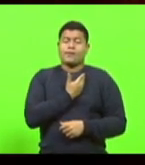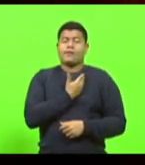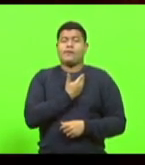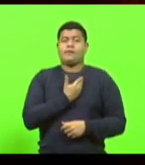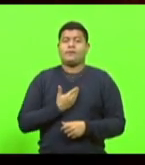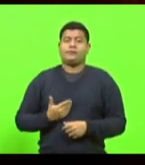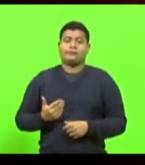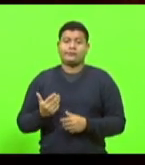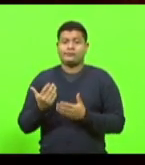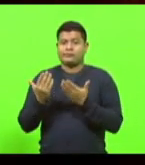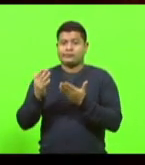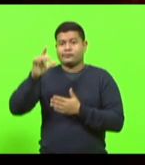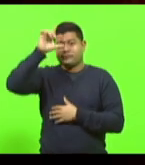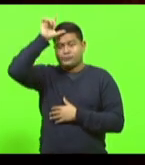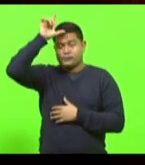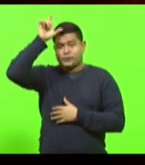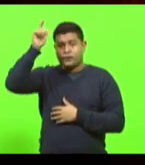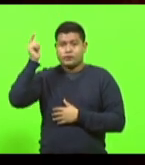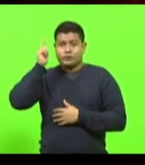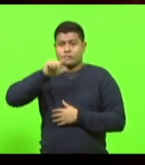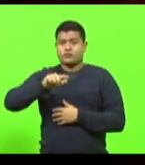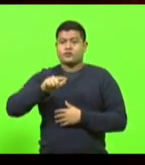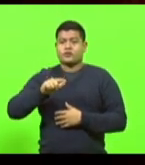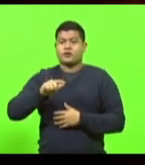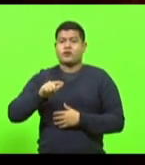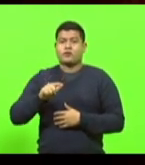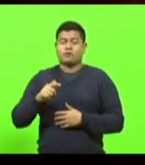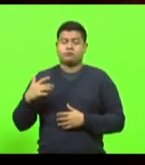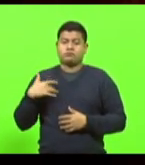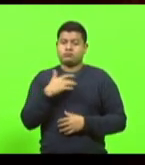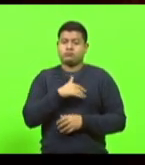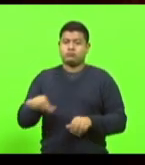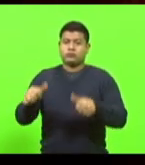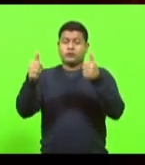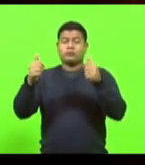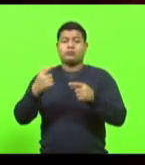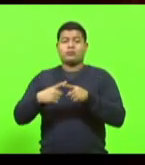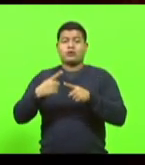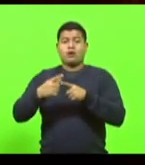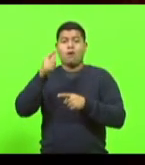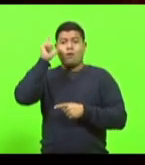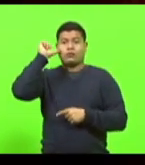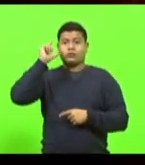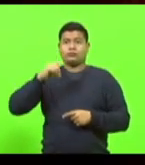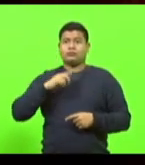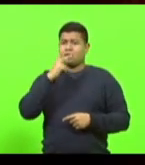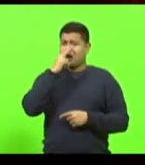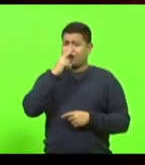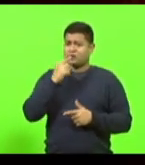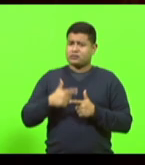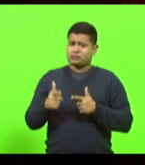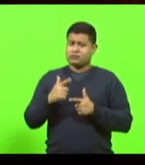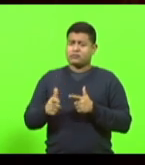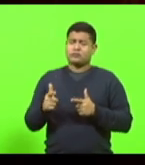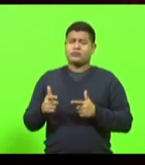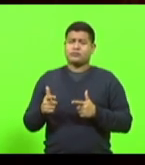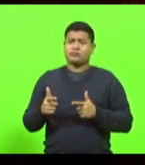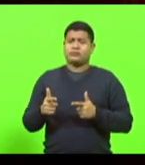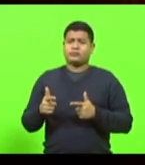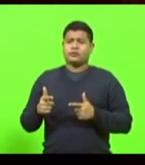tenha se recuperado, porque ontem durante a nossa reunião parece que ele teve um problema e teve que ser